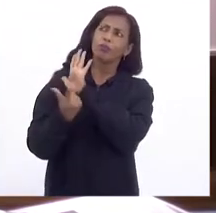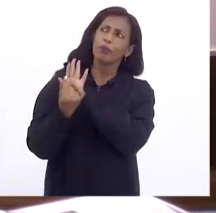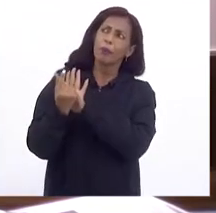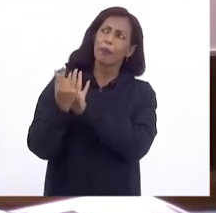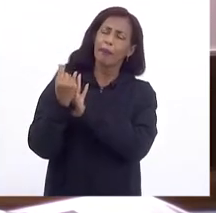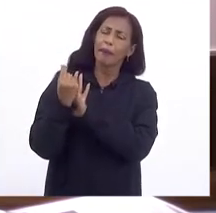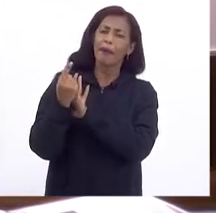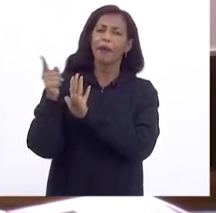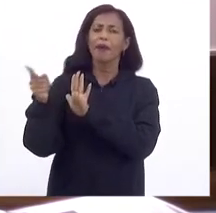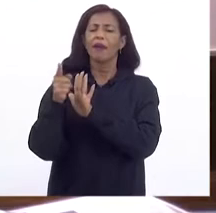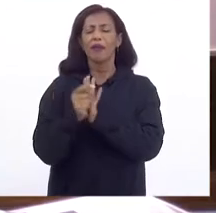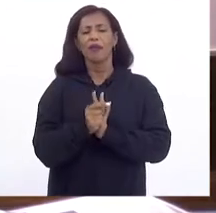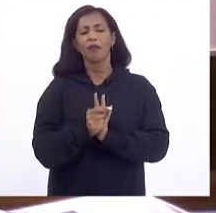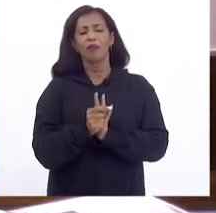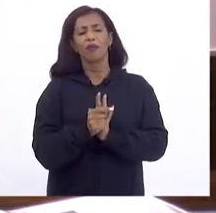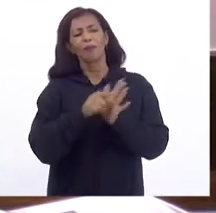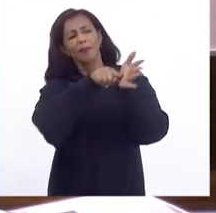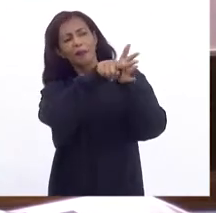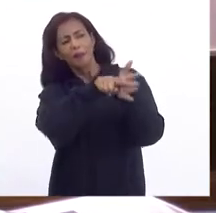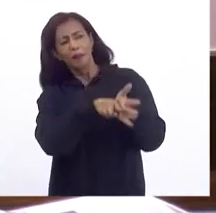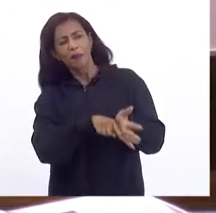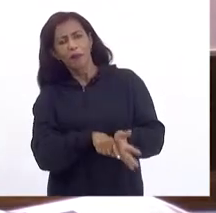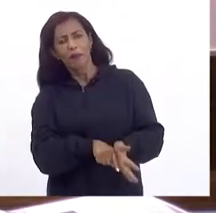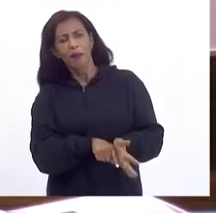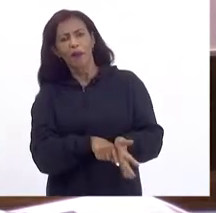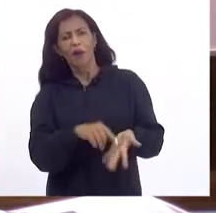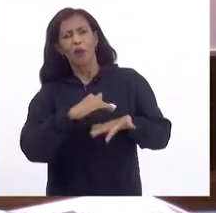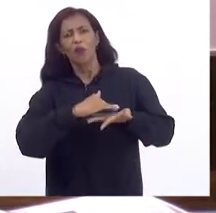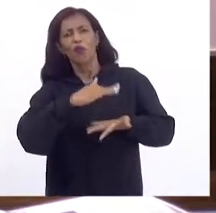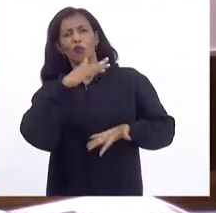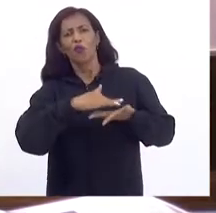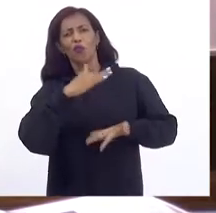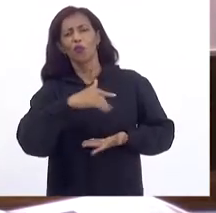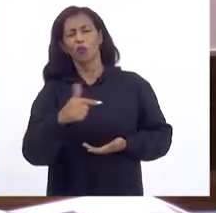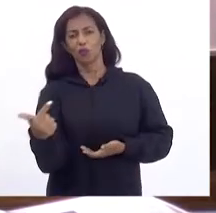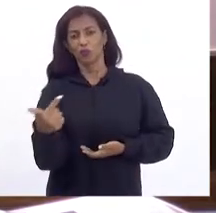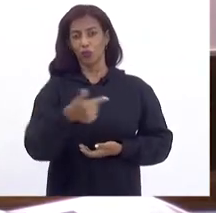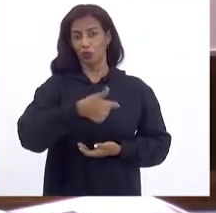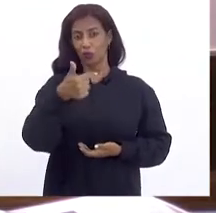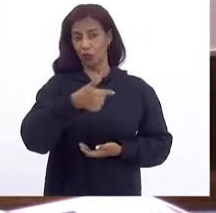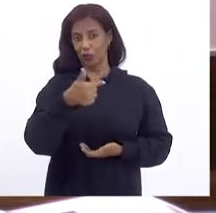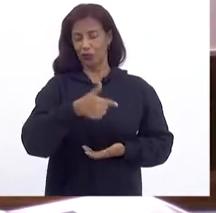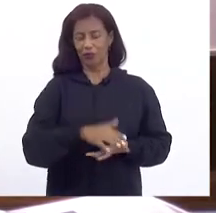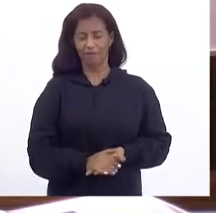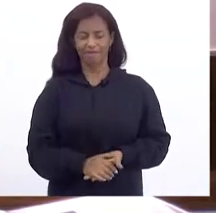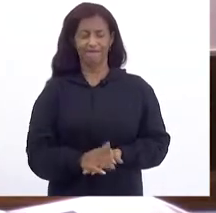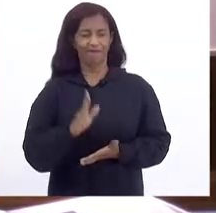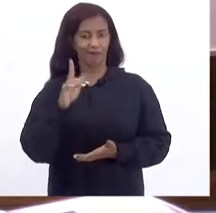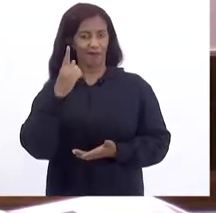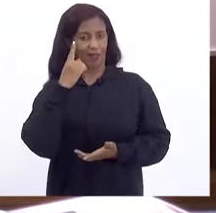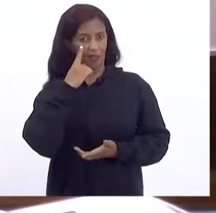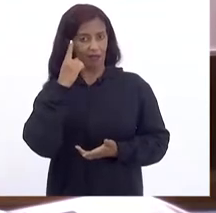fui pesquisar No volume 2 Os investimentos Porque aí é o jogo De palavra